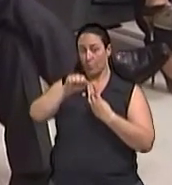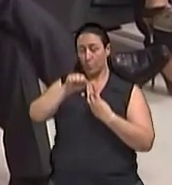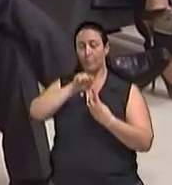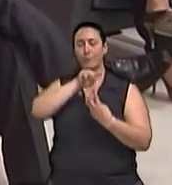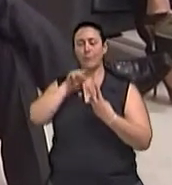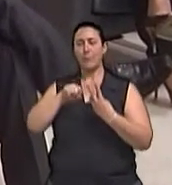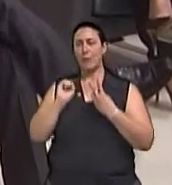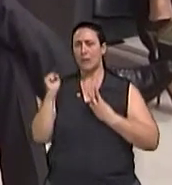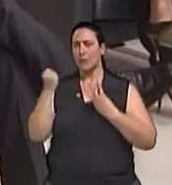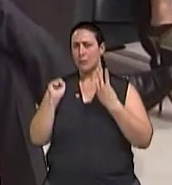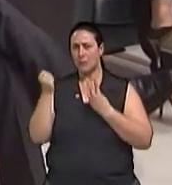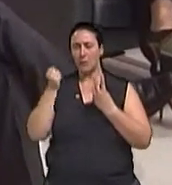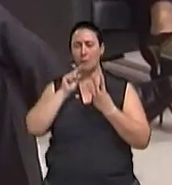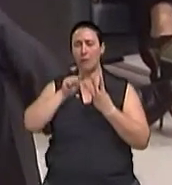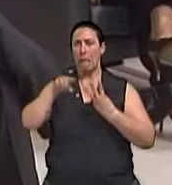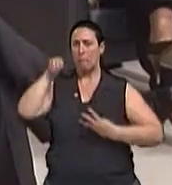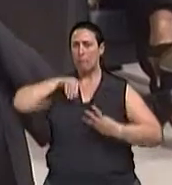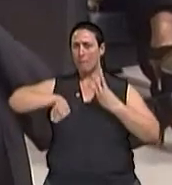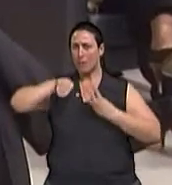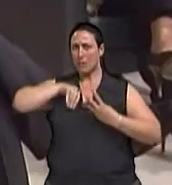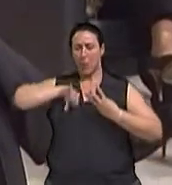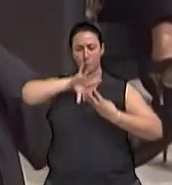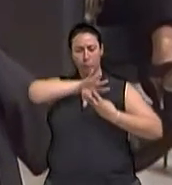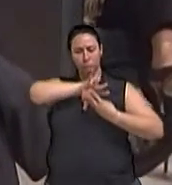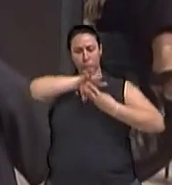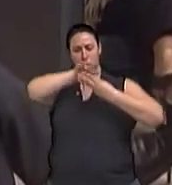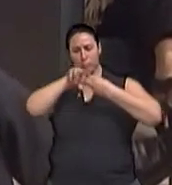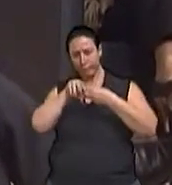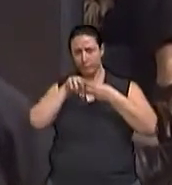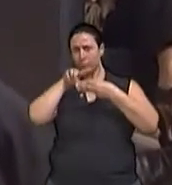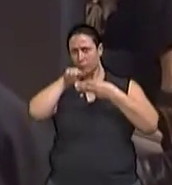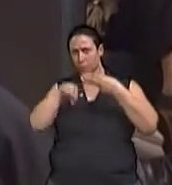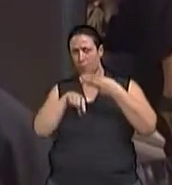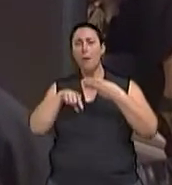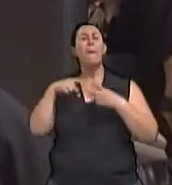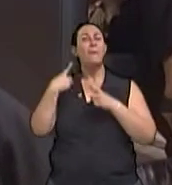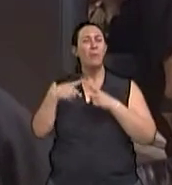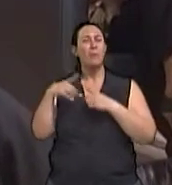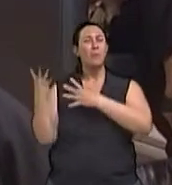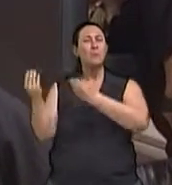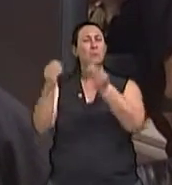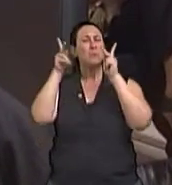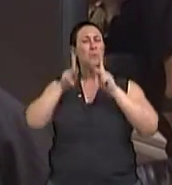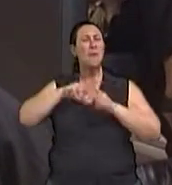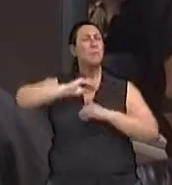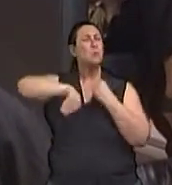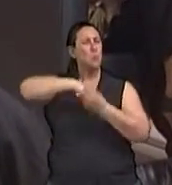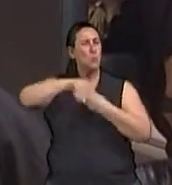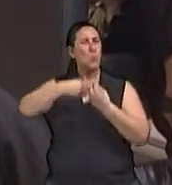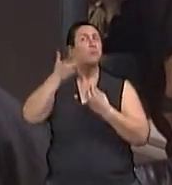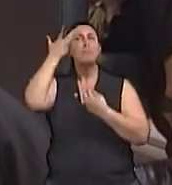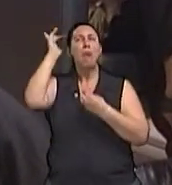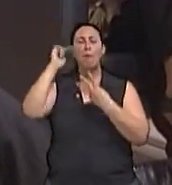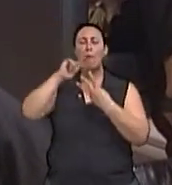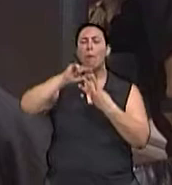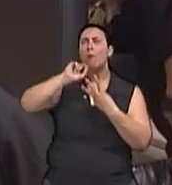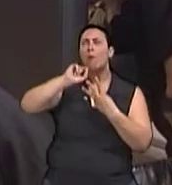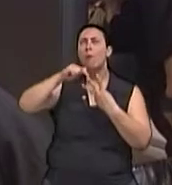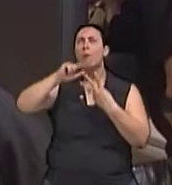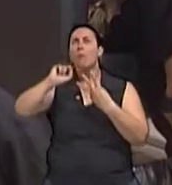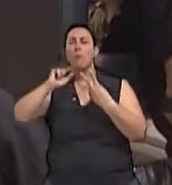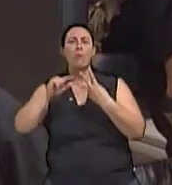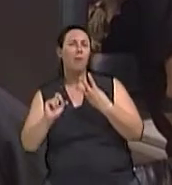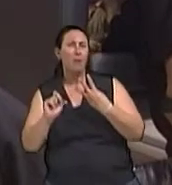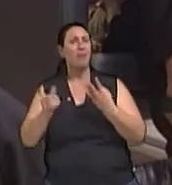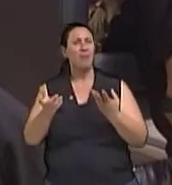Insônia, ansiedade e depressão. Porque a população em geral mistura muito as coisas, né? Claro. Está ansioso, já diz